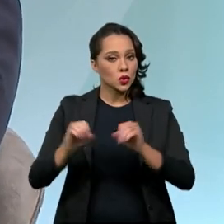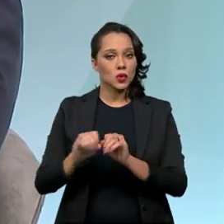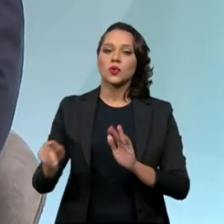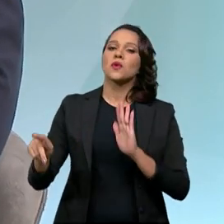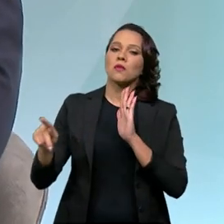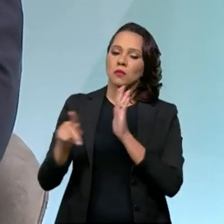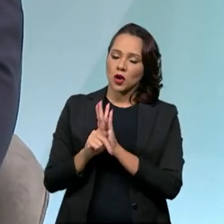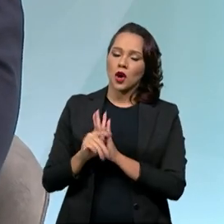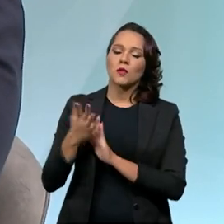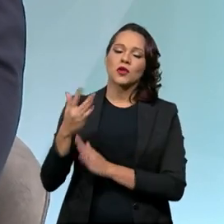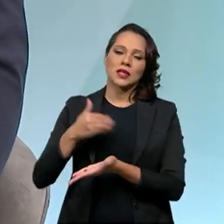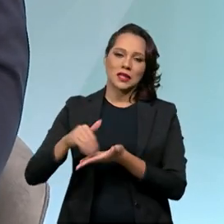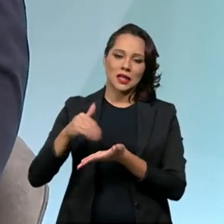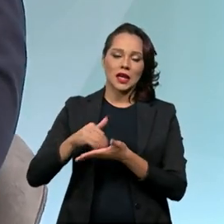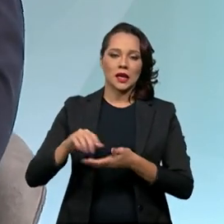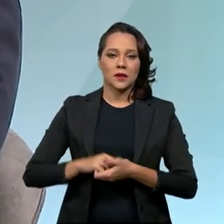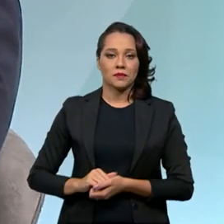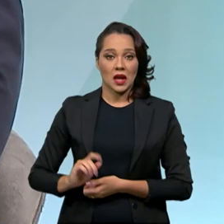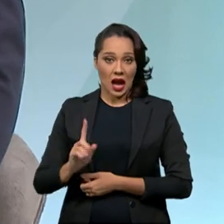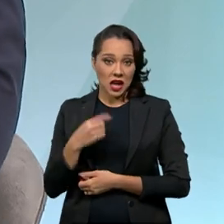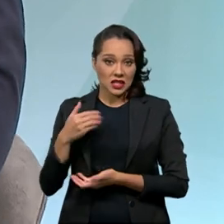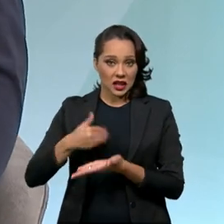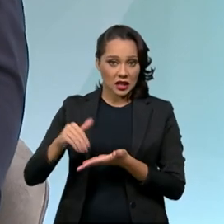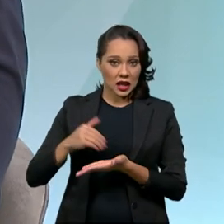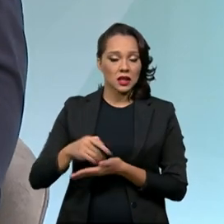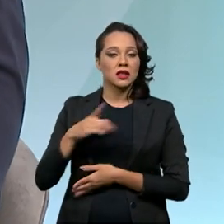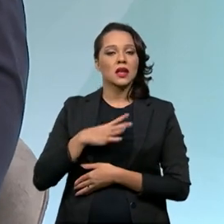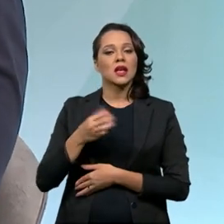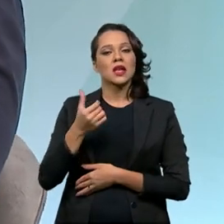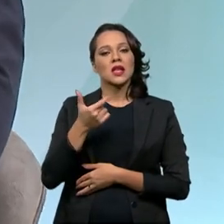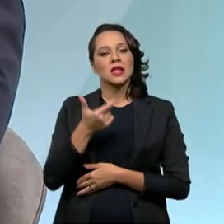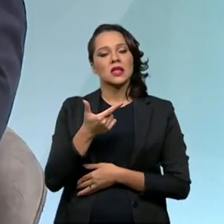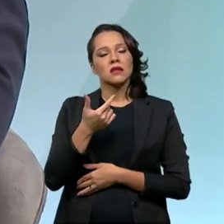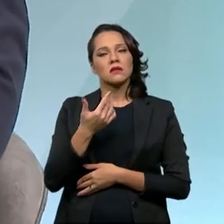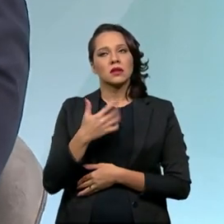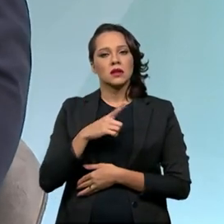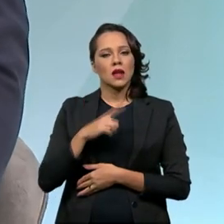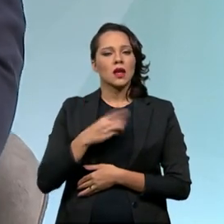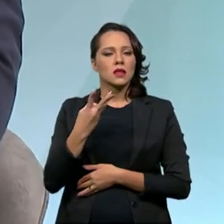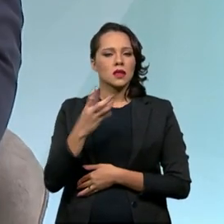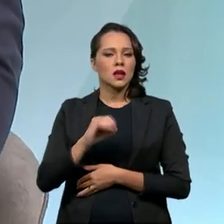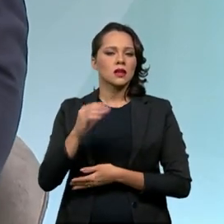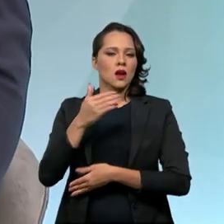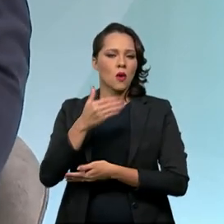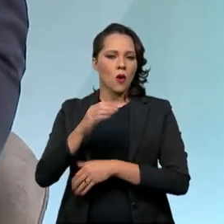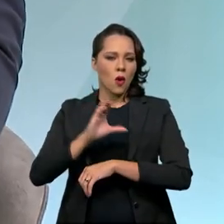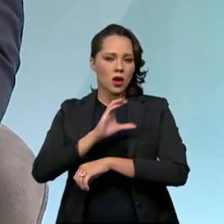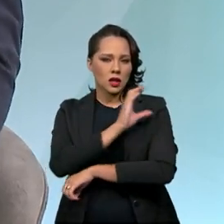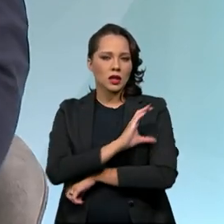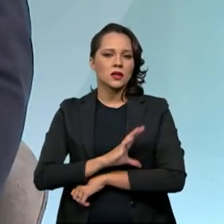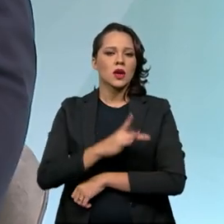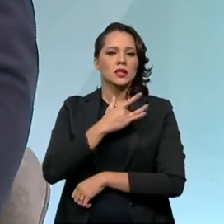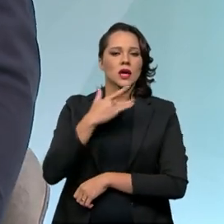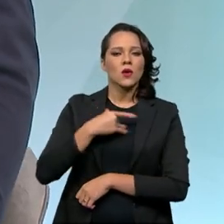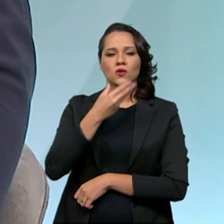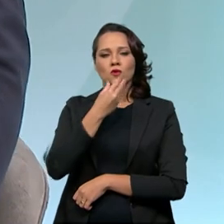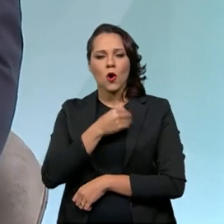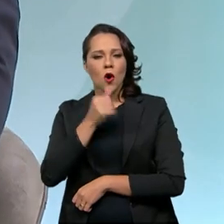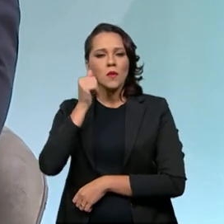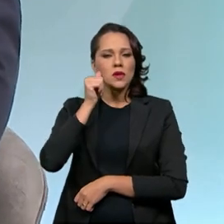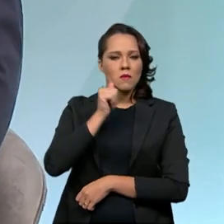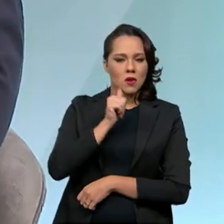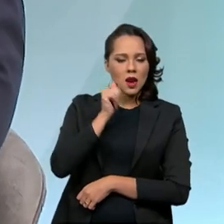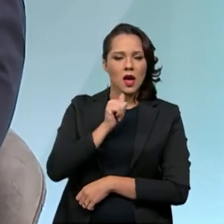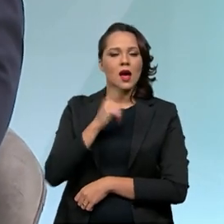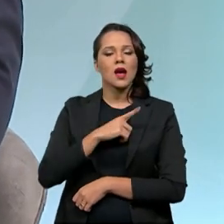parte da nossa secretaria. Nossa secretaria engloba cerca de 30 coordenações. Saúde da mulher, do homem, idoso, criança, adolescente, aleitamento,